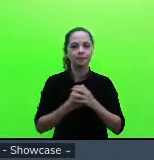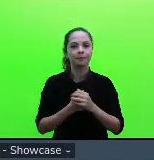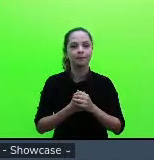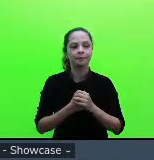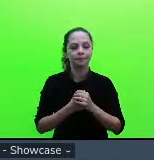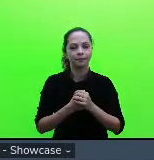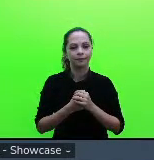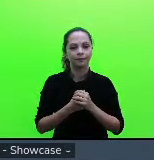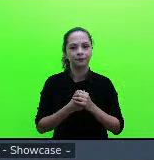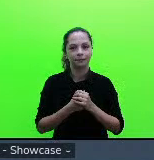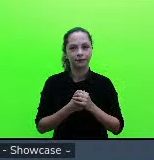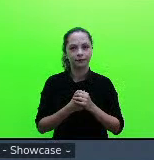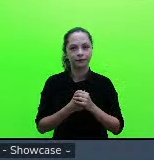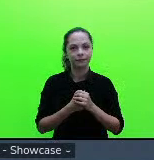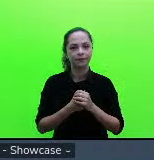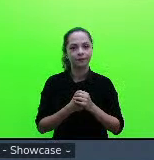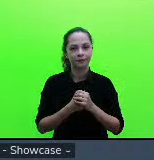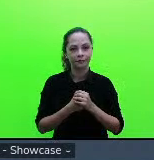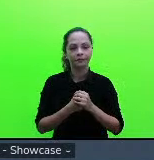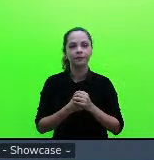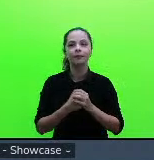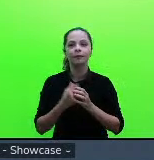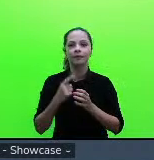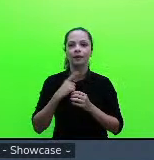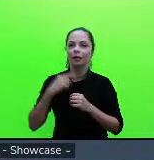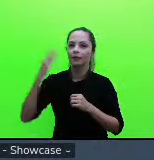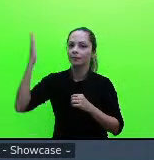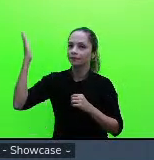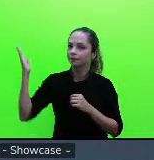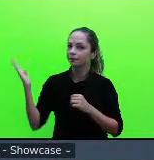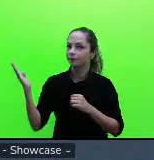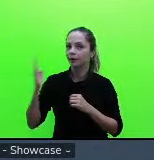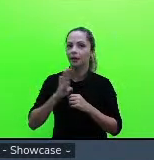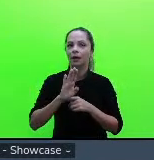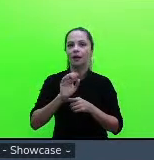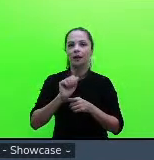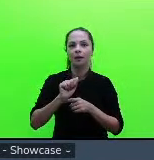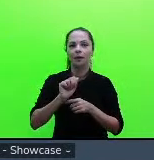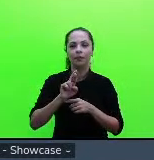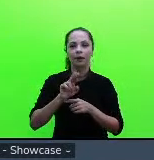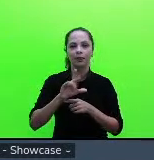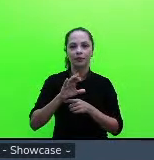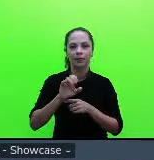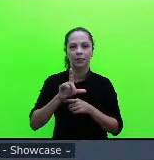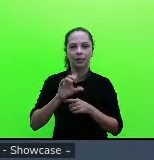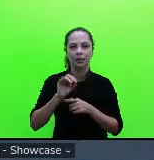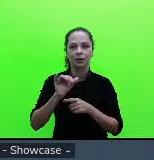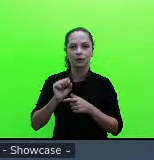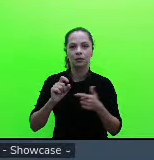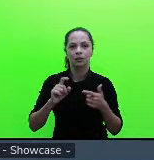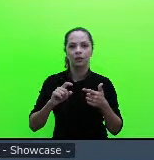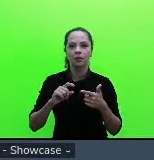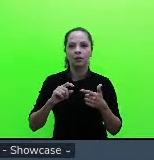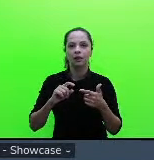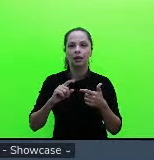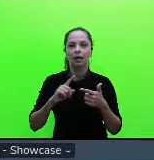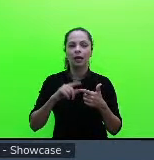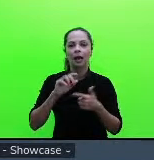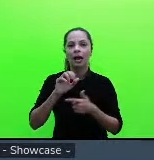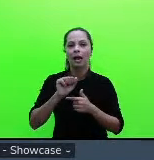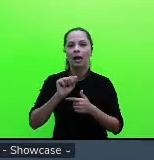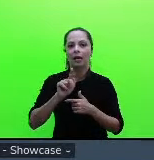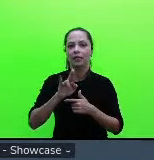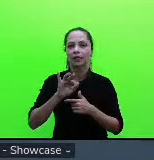referência aqui a gente teve barcelos aguiar peixer temos